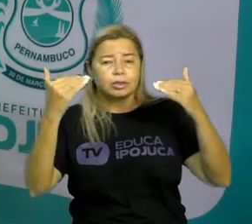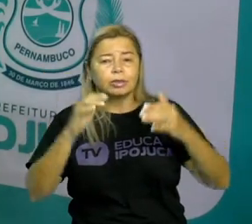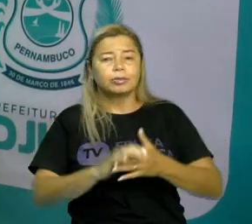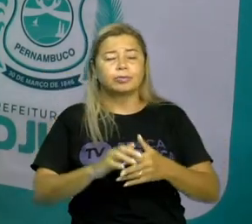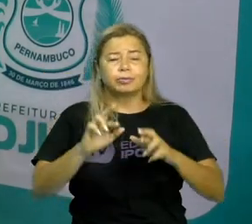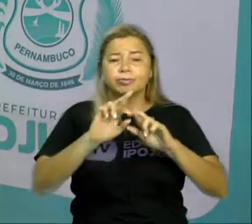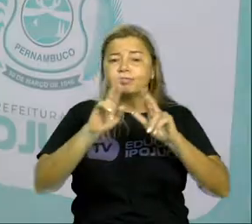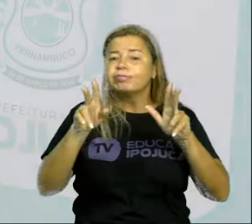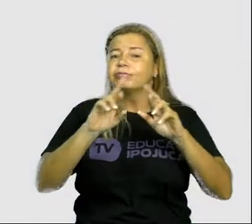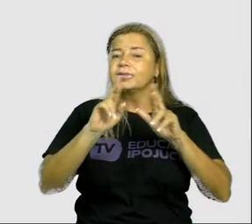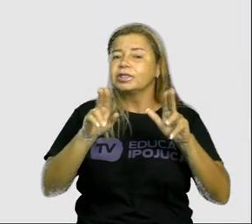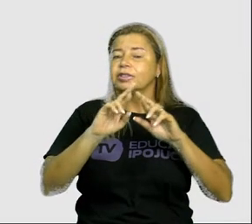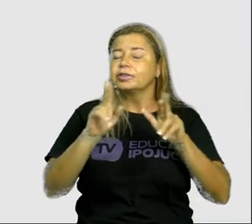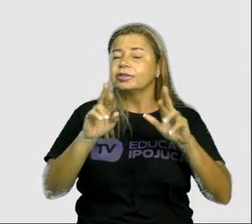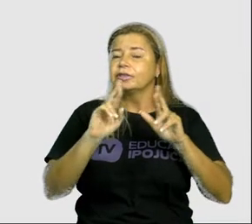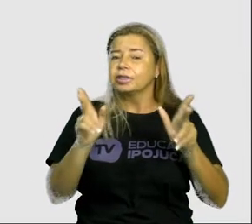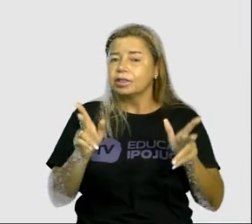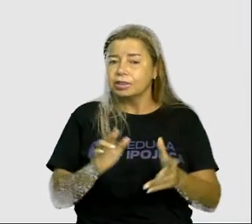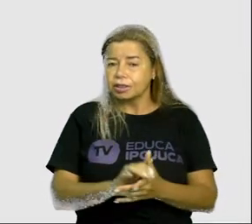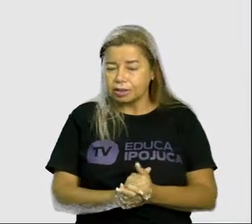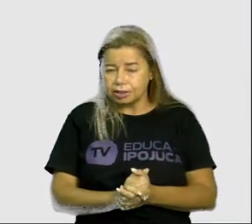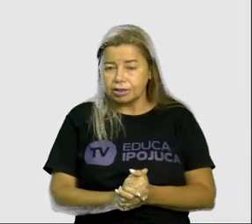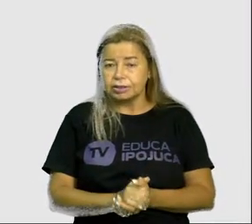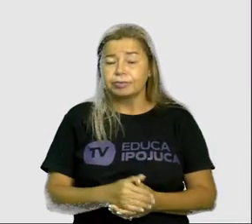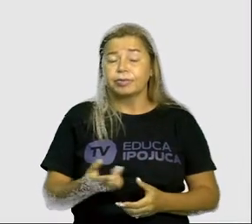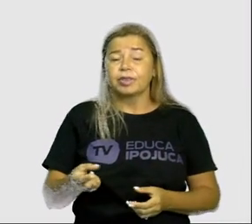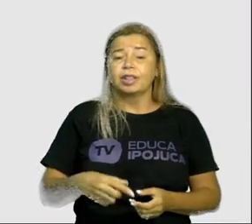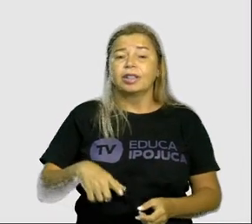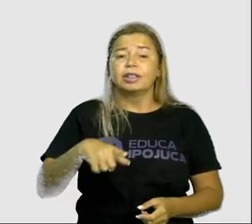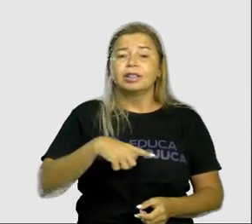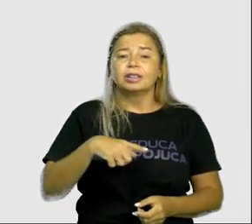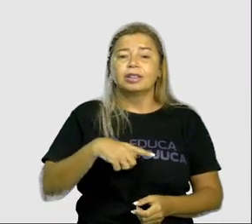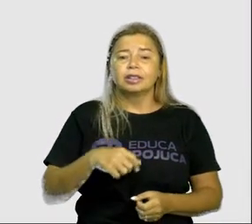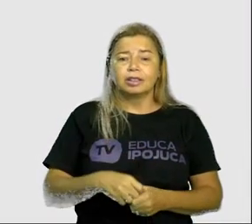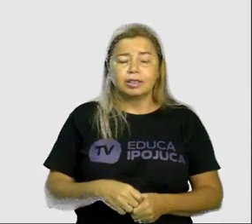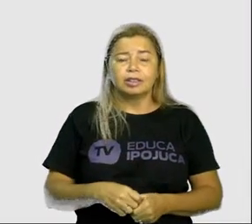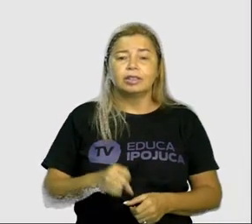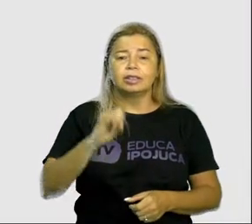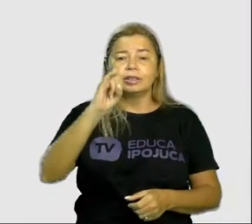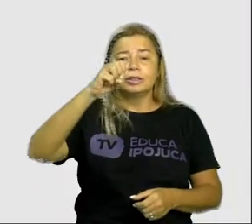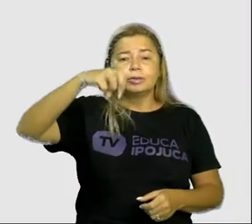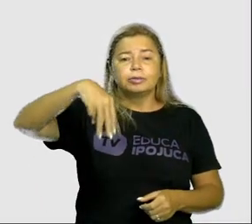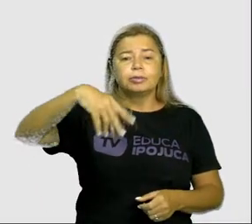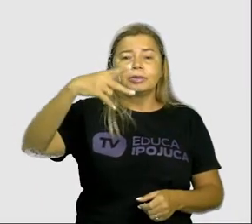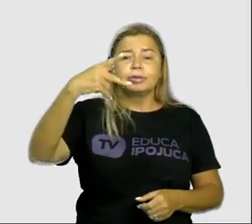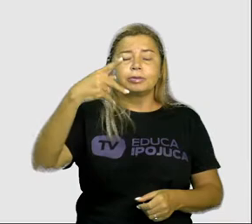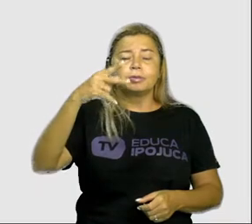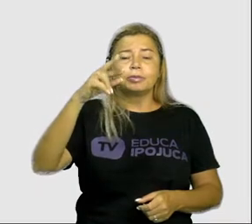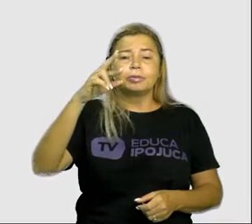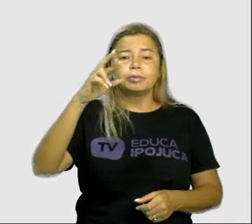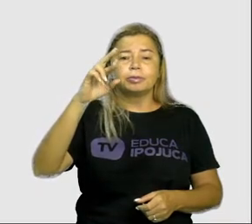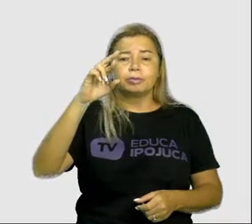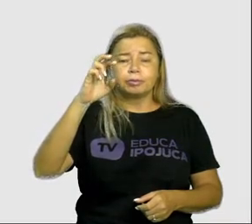O modo imperativo está dividido em Imperativo E